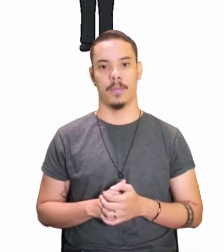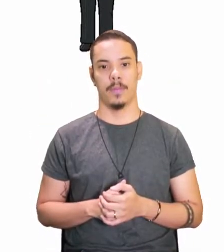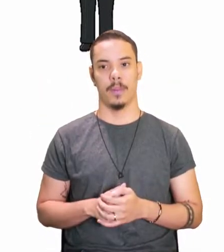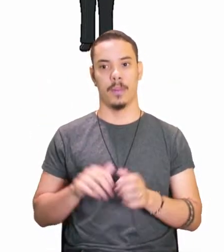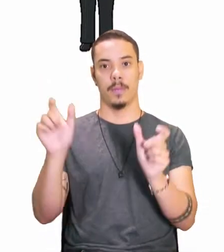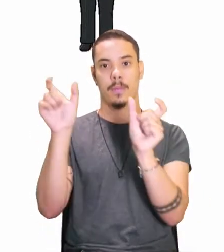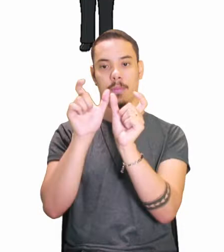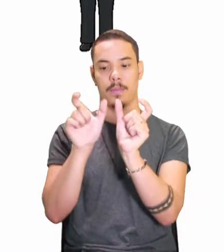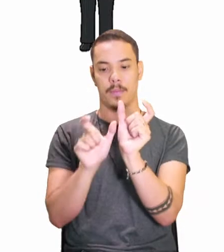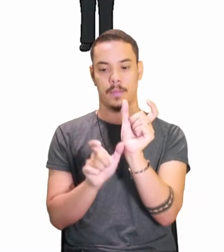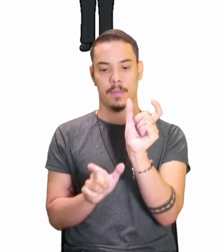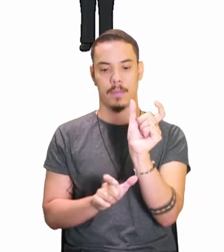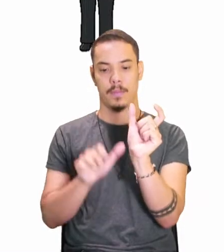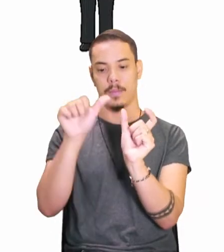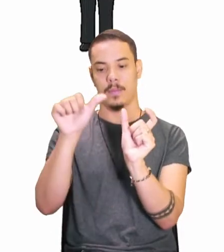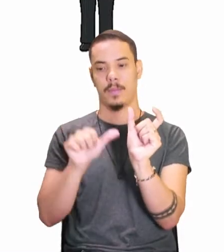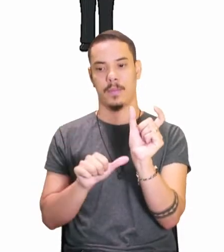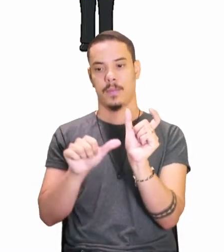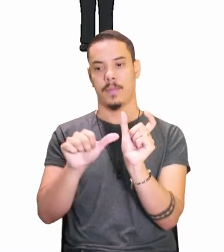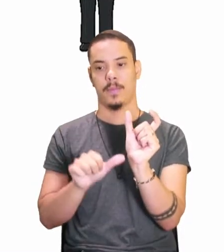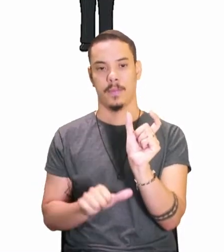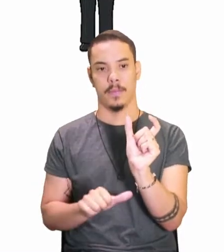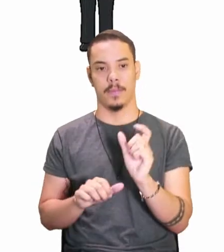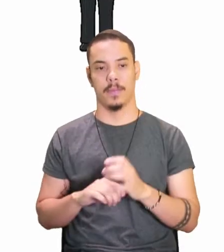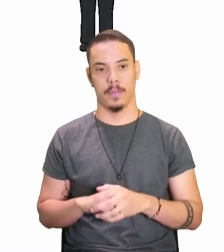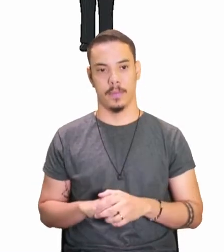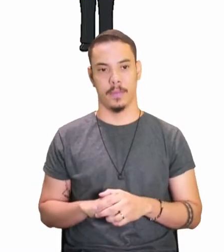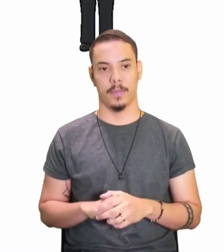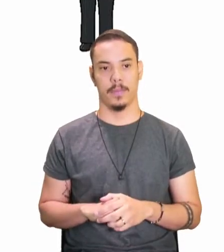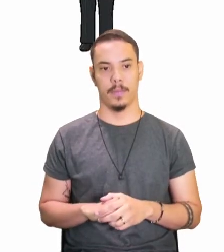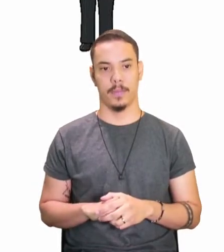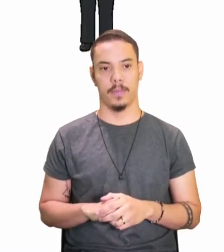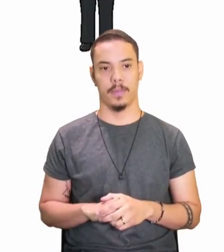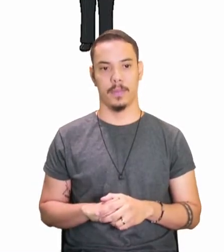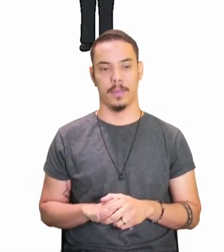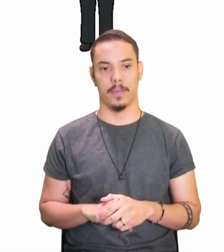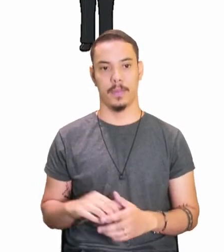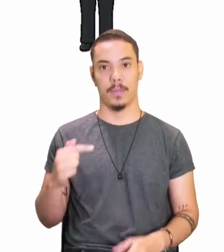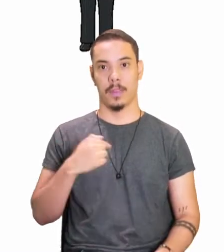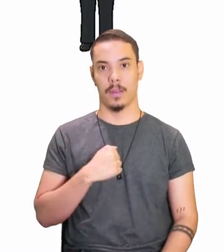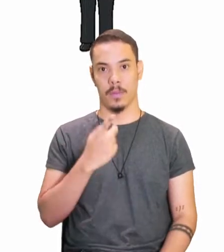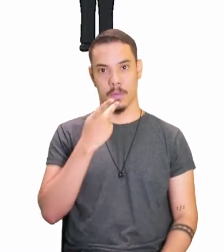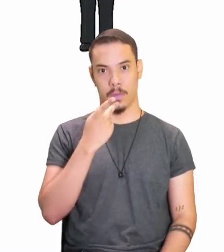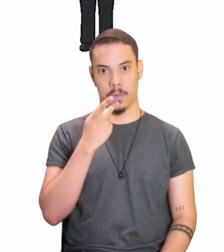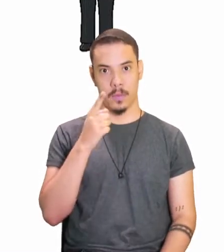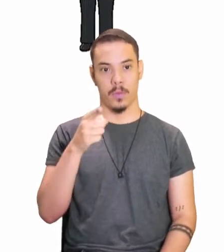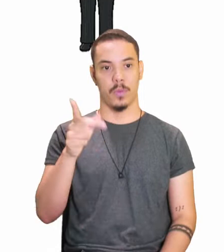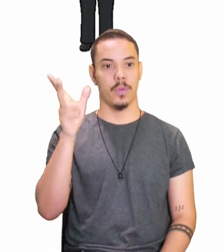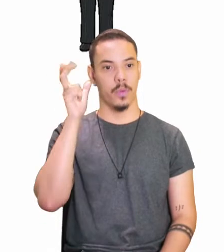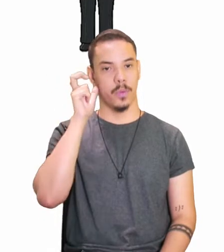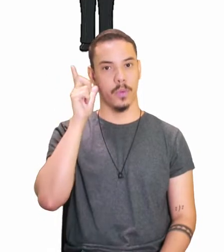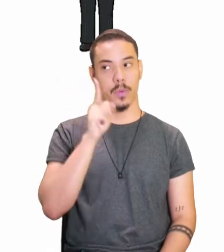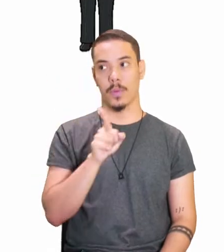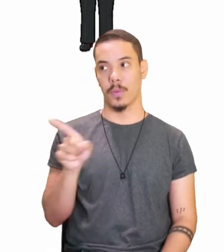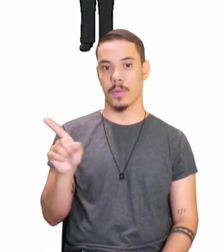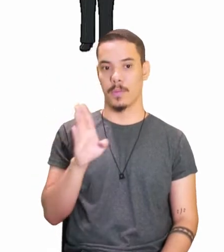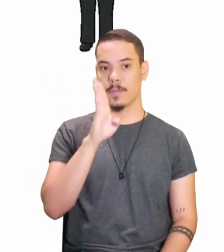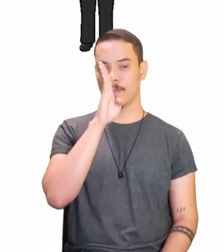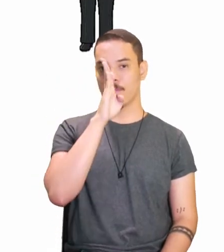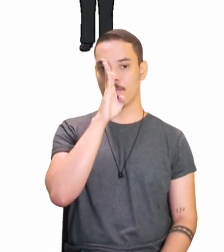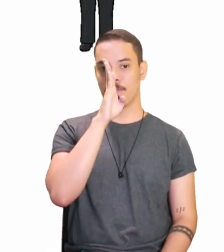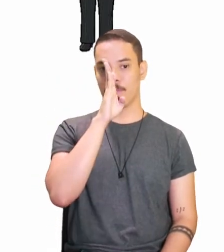Conjugação. Eu falo, tu ouves. Ele cala.